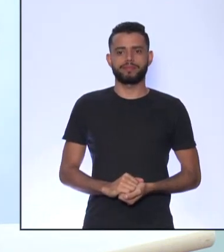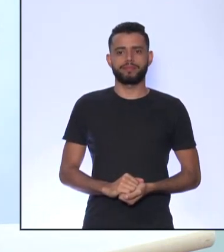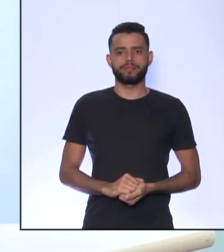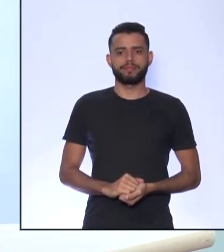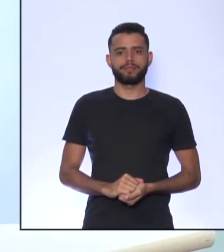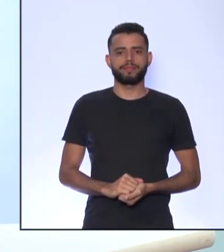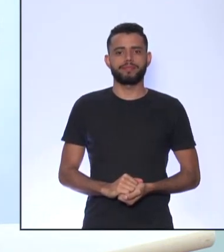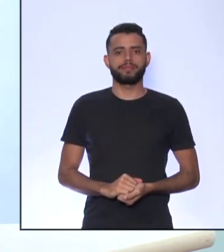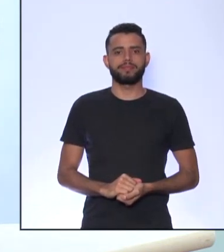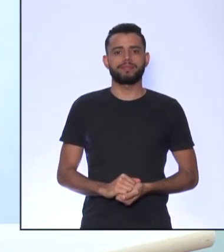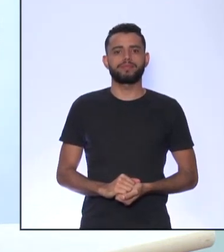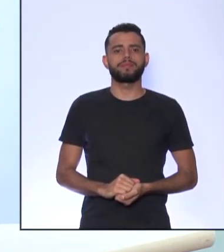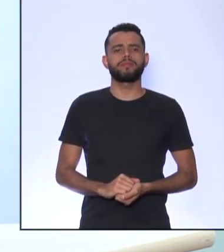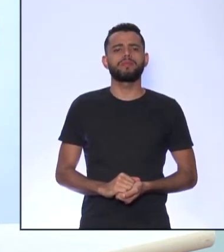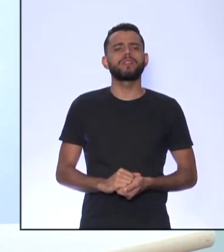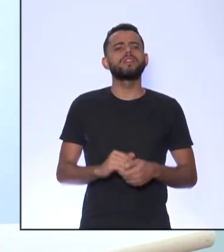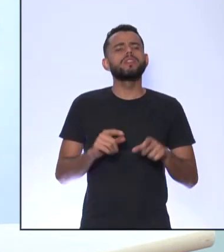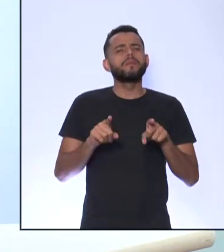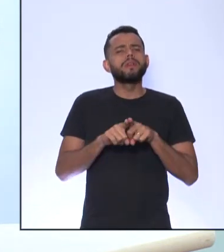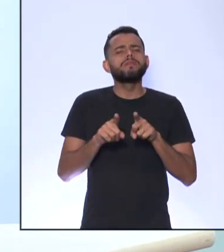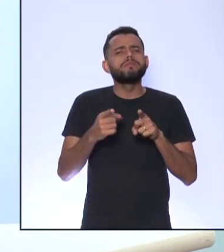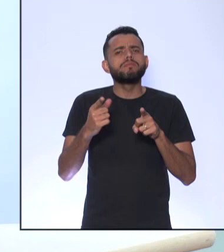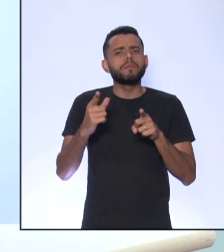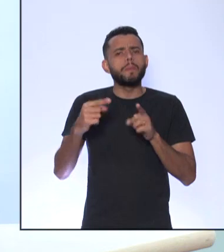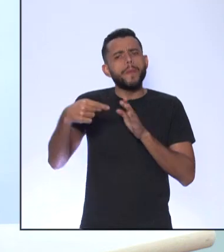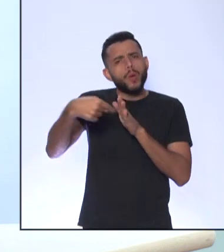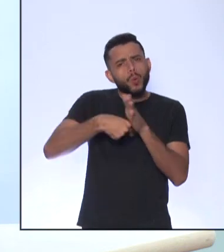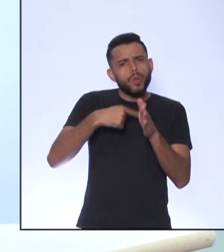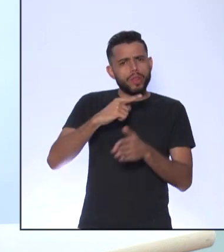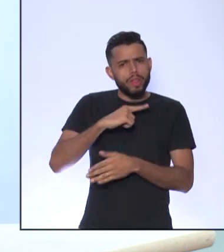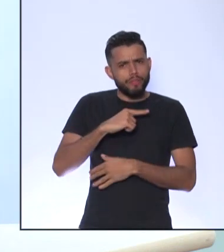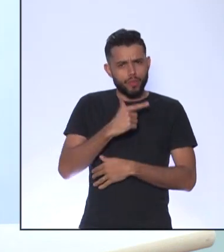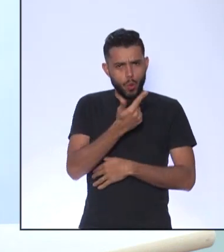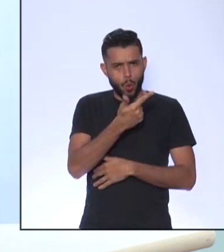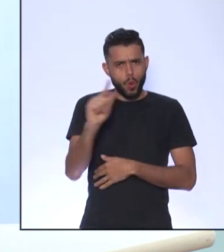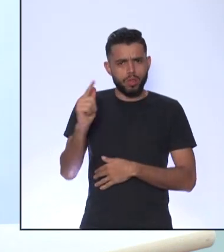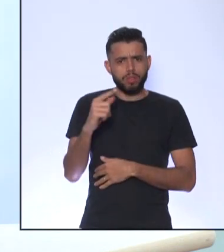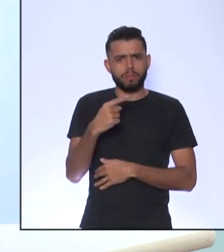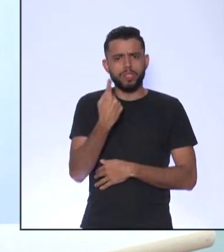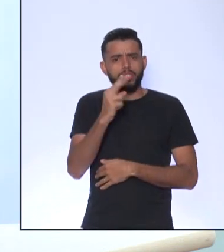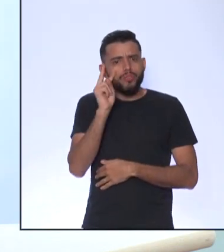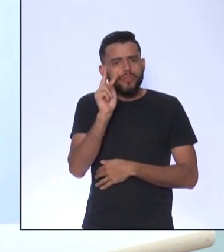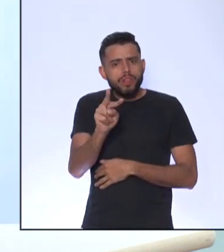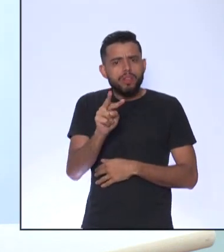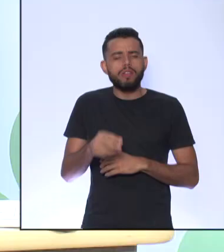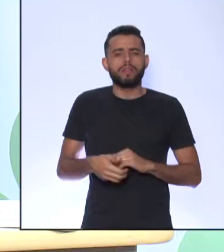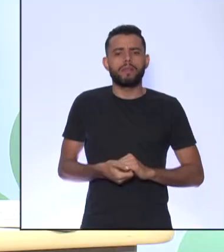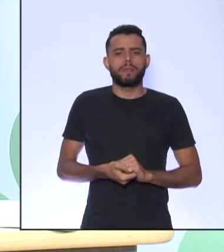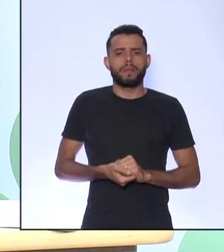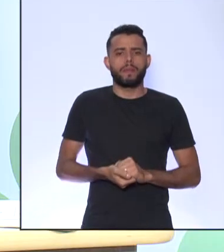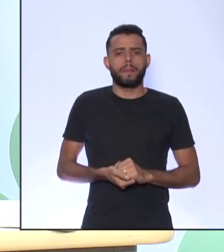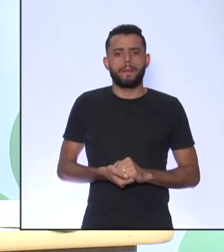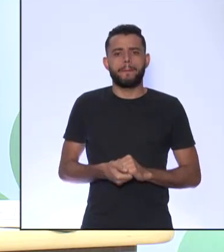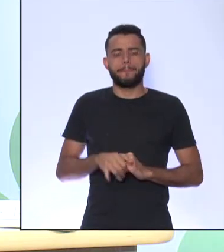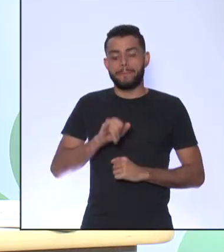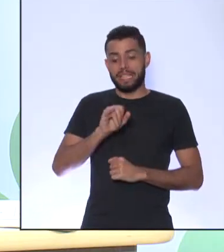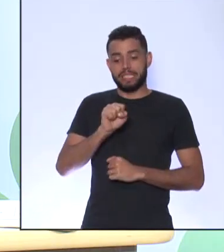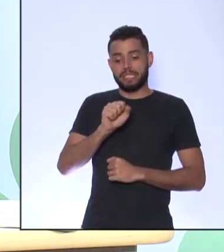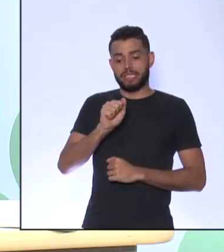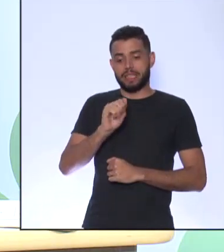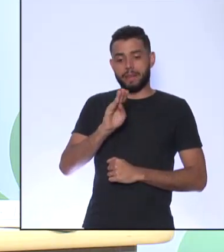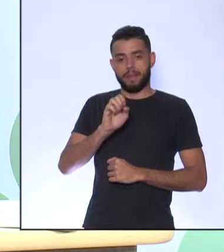Então, teve mais alguma outra interação, Paula Que a gente possa estar verificando A Isabela